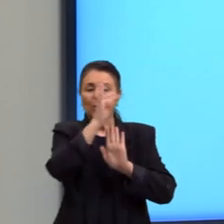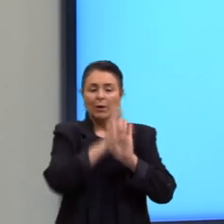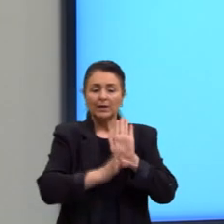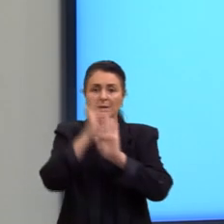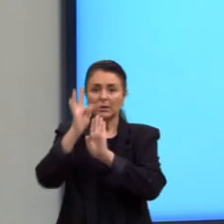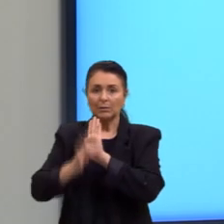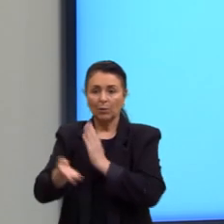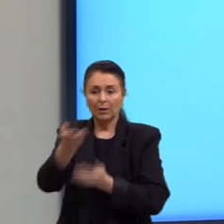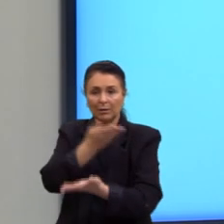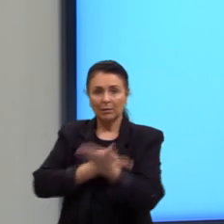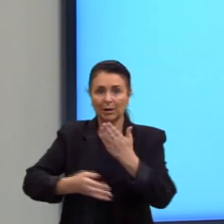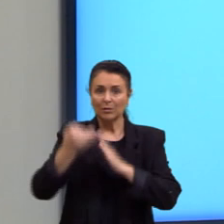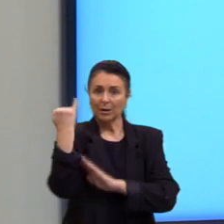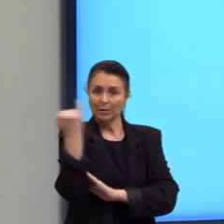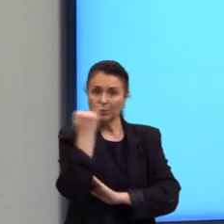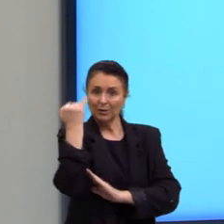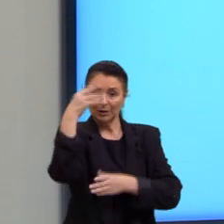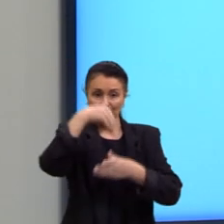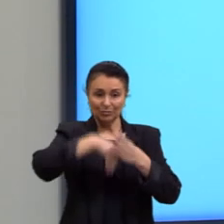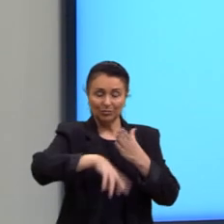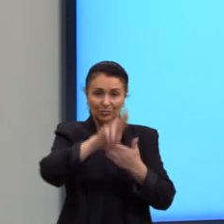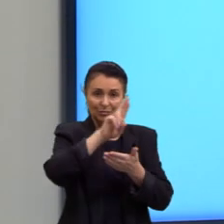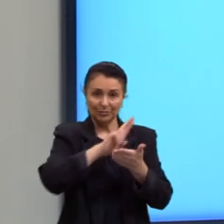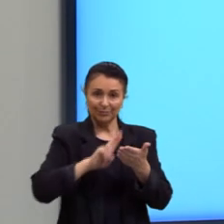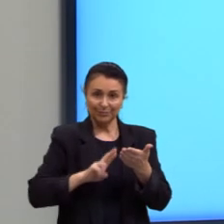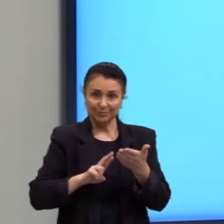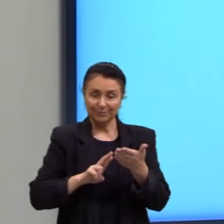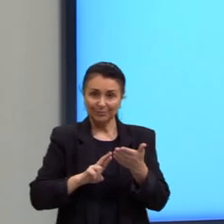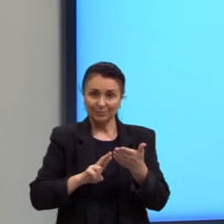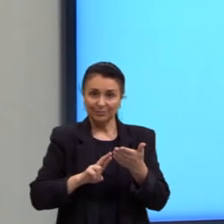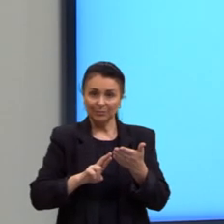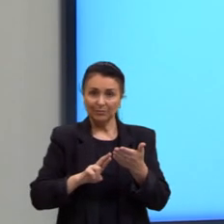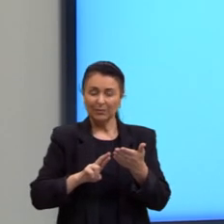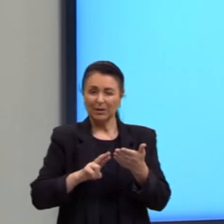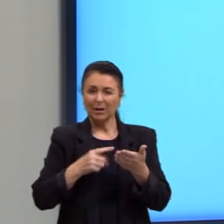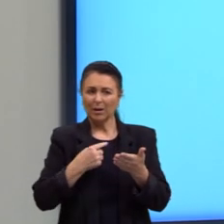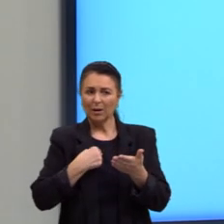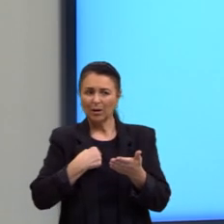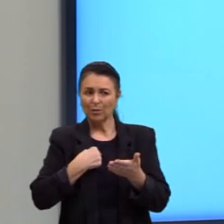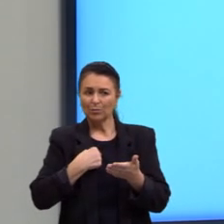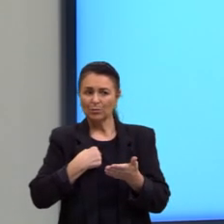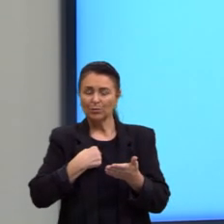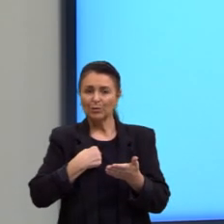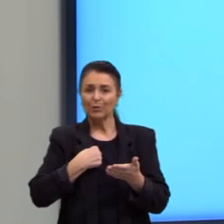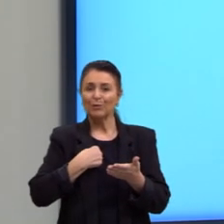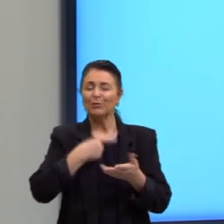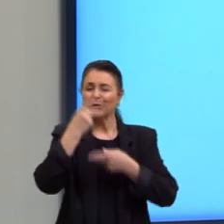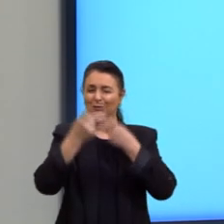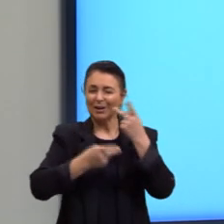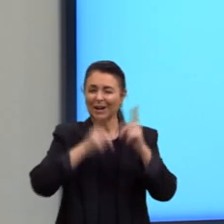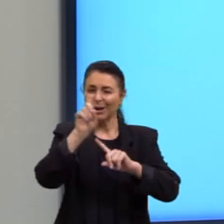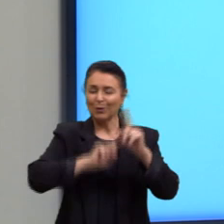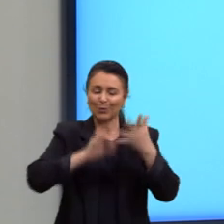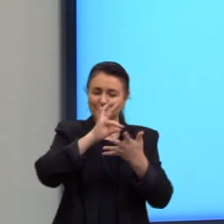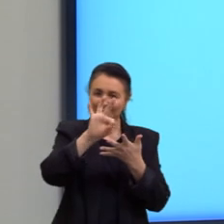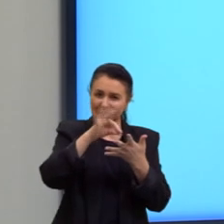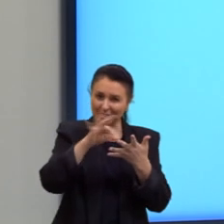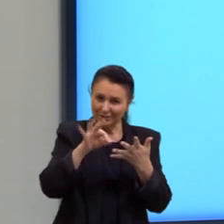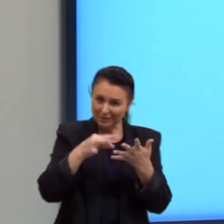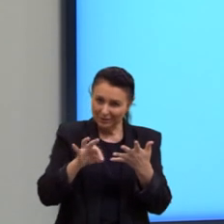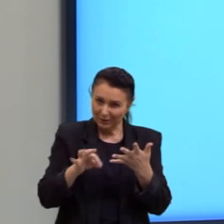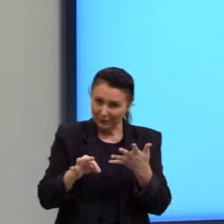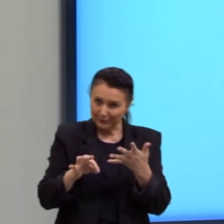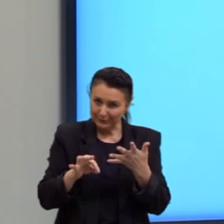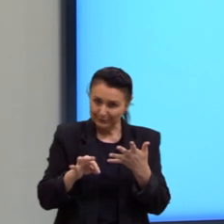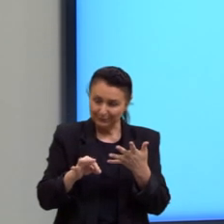é importante nessa redação, eu reparo novamente nos detalhes. Antes de olhar para as